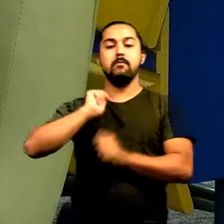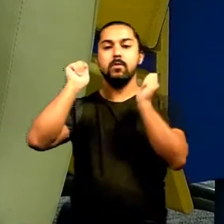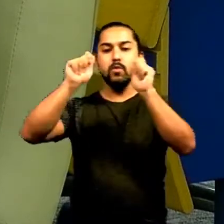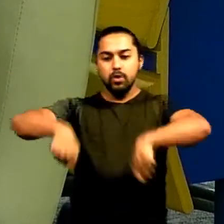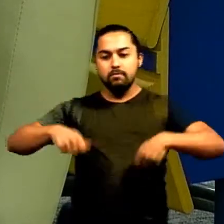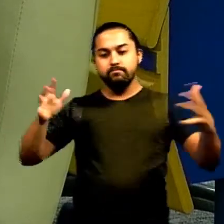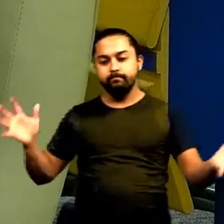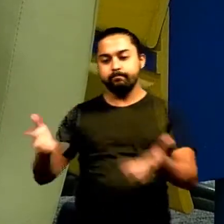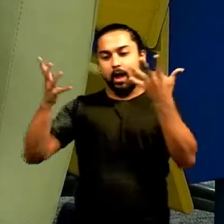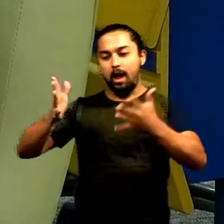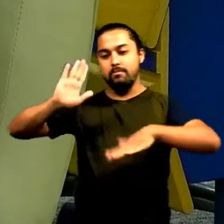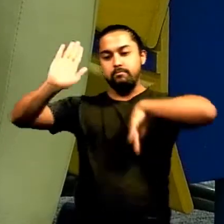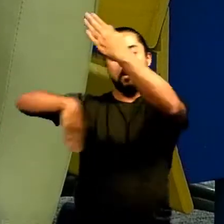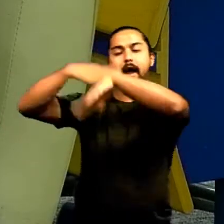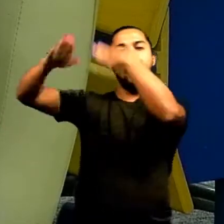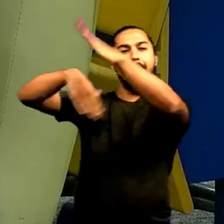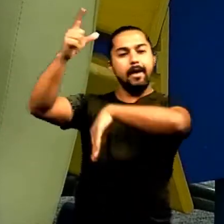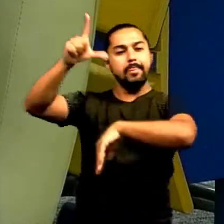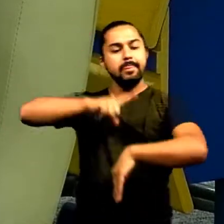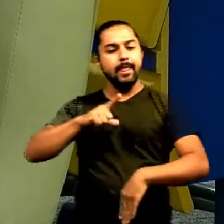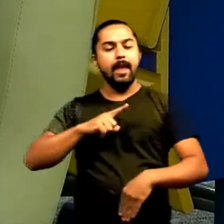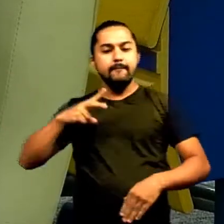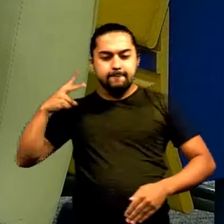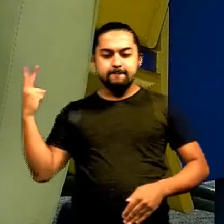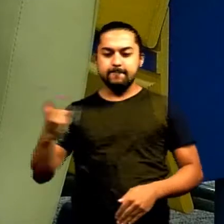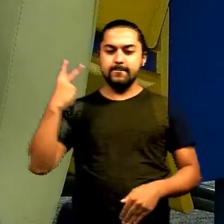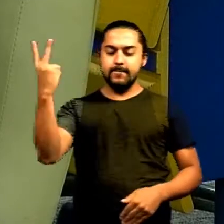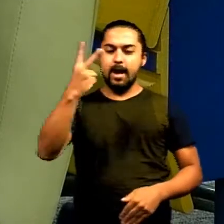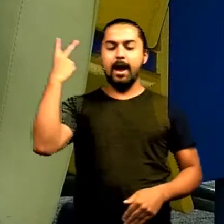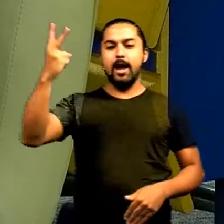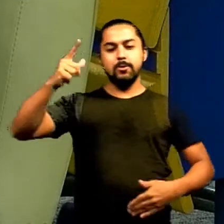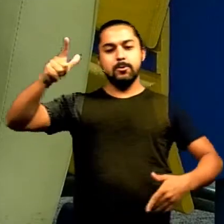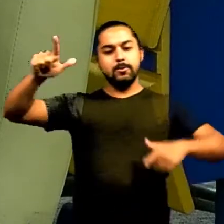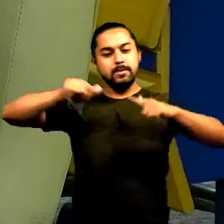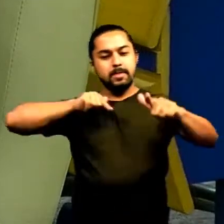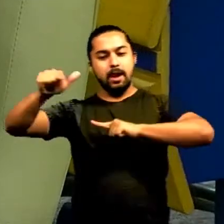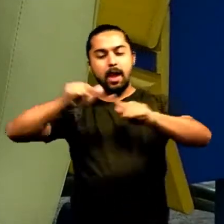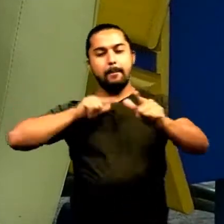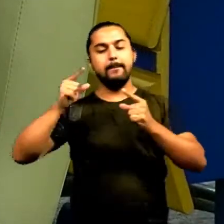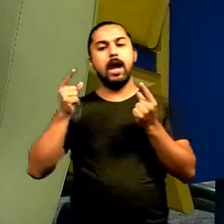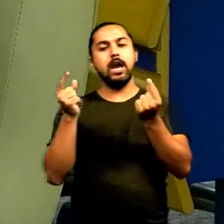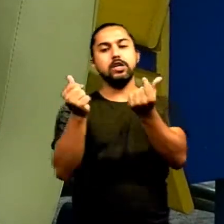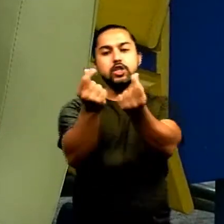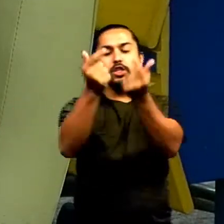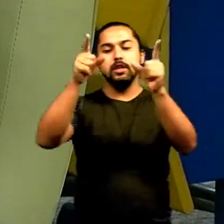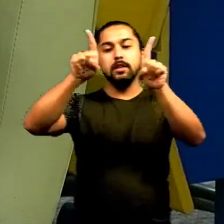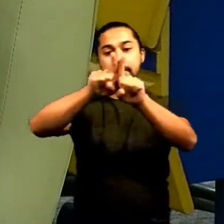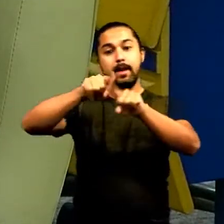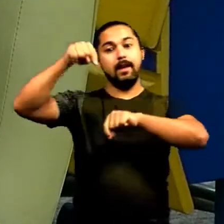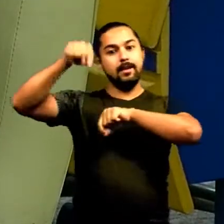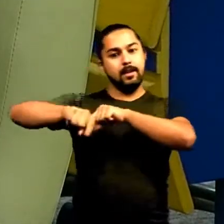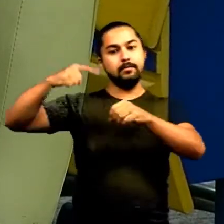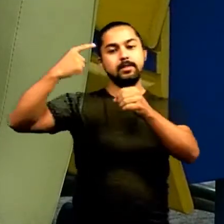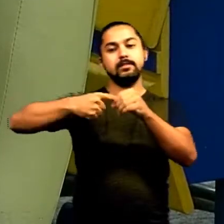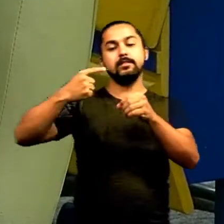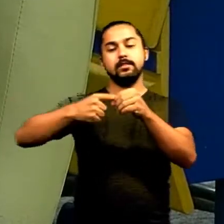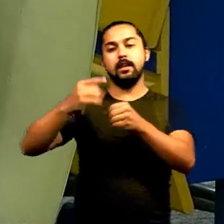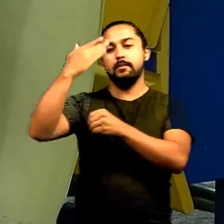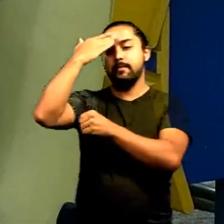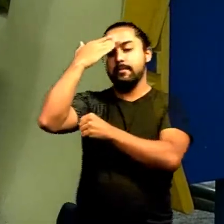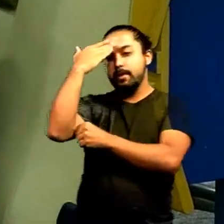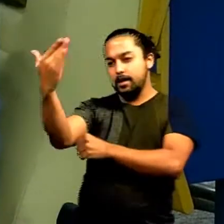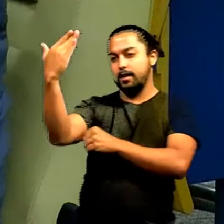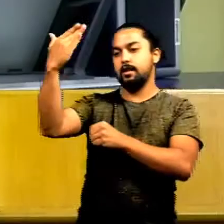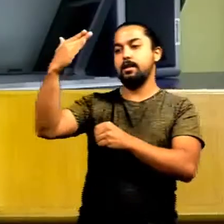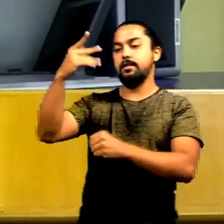promovendo o desenvolvimento, com isso trazendo valores, empregos e renda para a nossa cidade, para essas guerreiras. Obrigado,